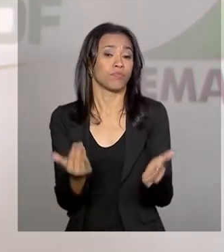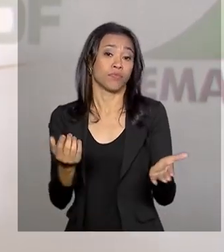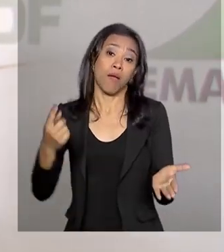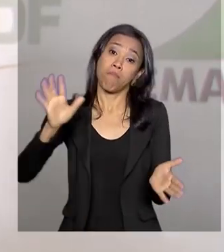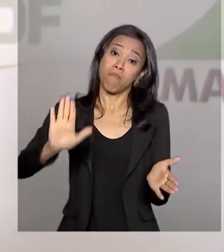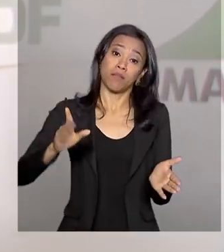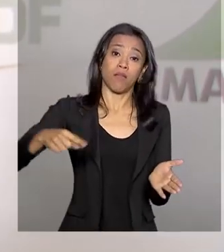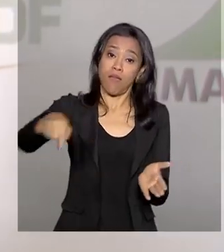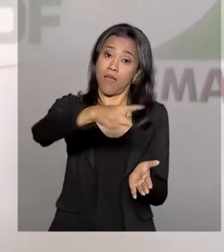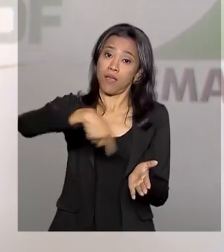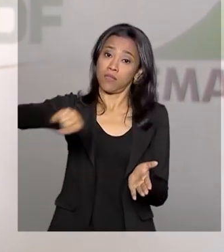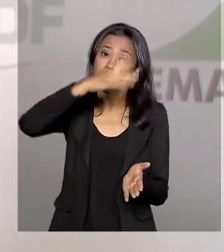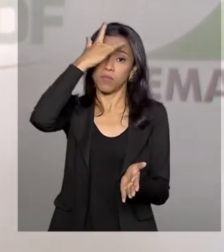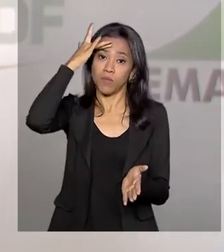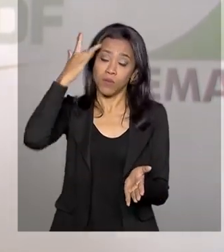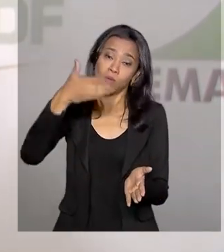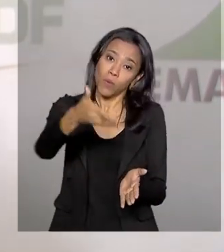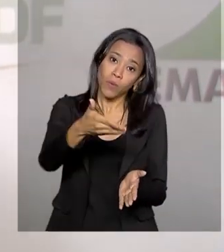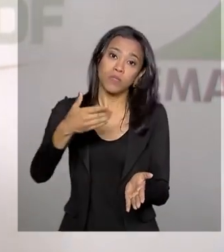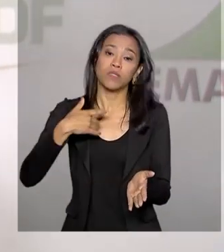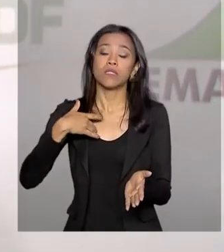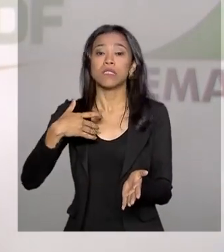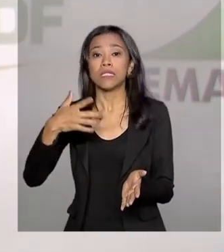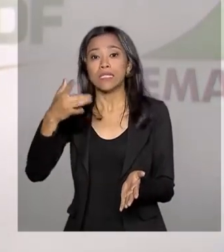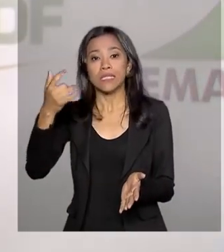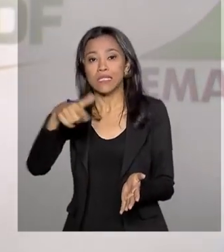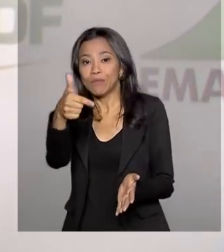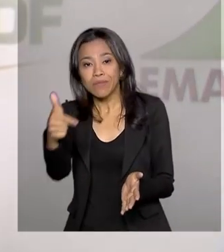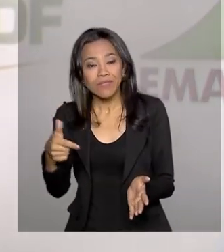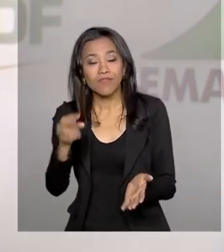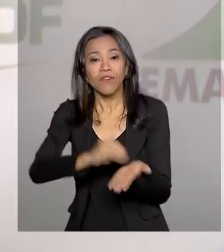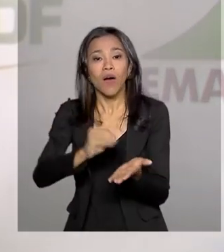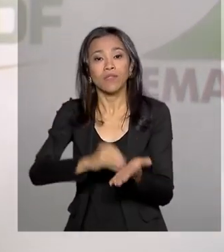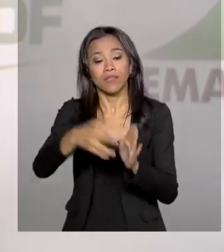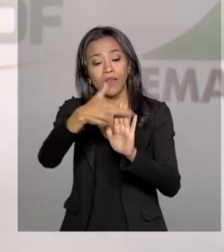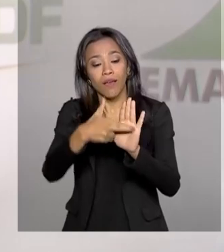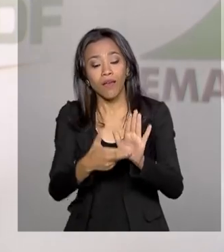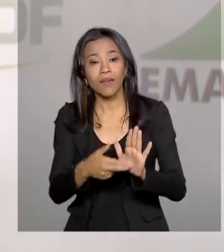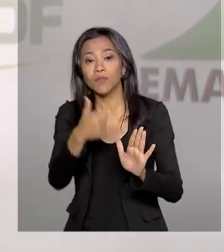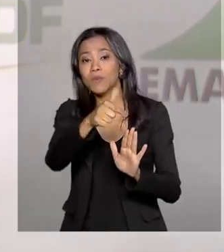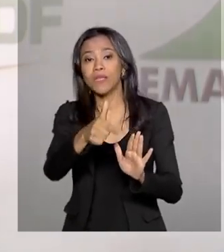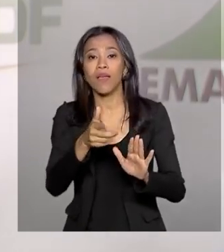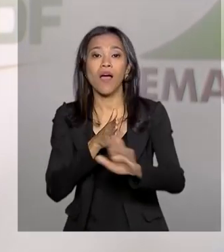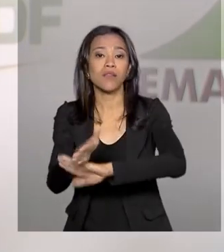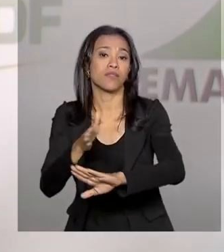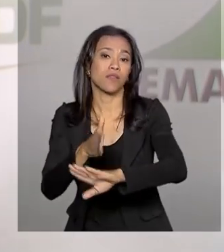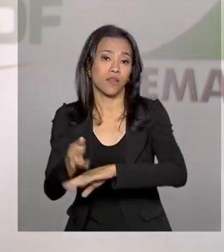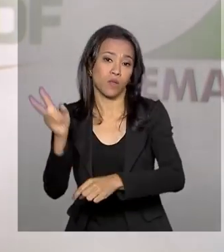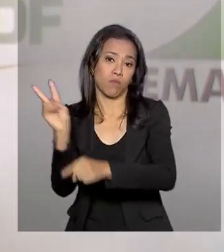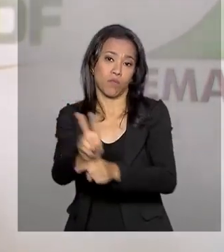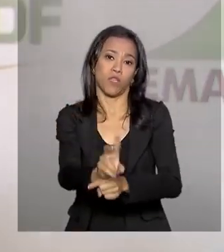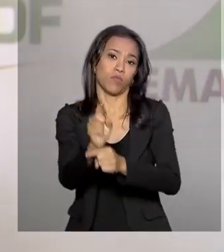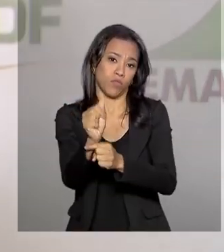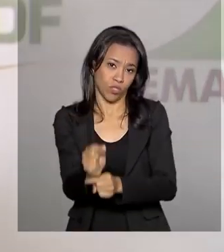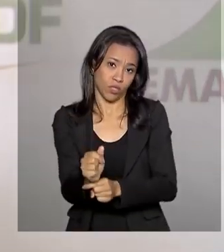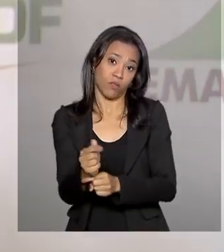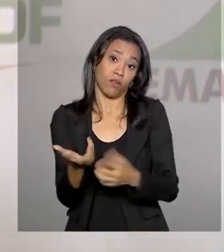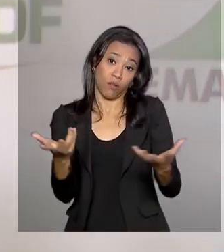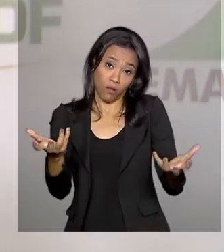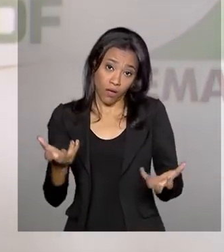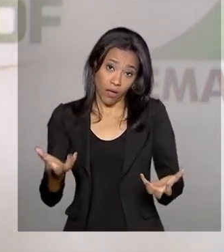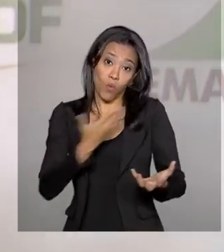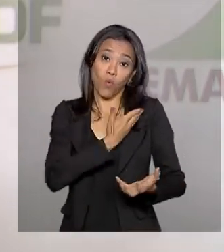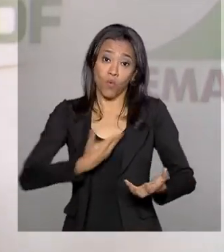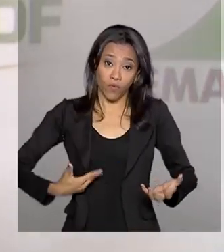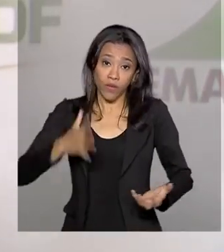esses produtores, sem a devida legalização pelos estados, ele não tem acesso a esse crédito. Então, ele quer produzir. O governo federal